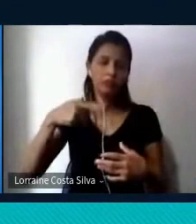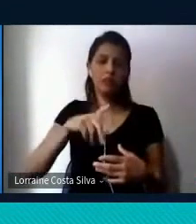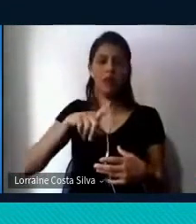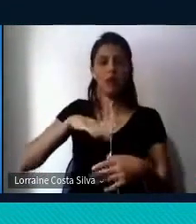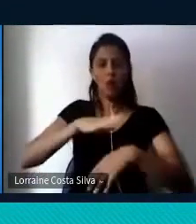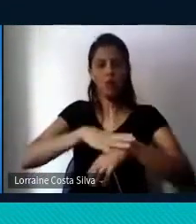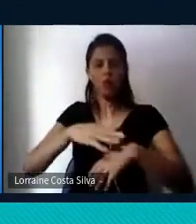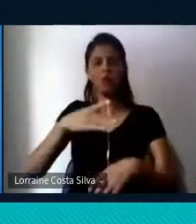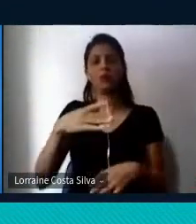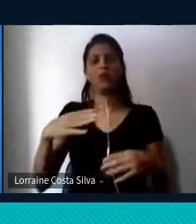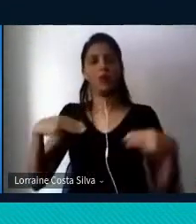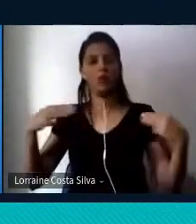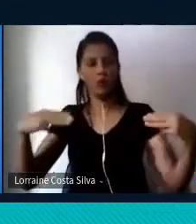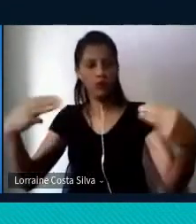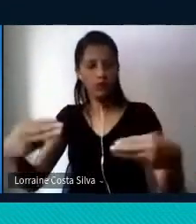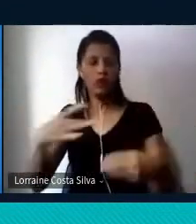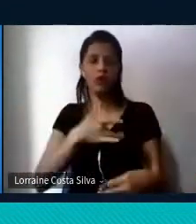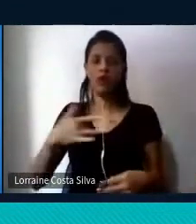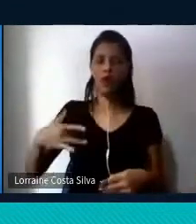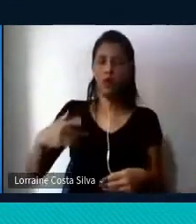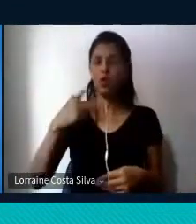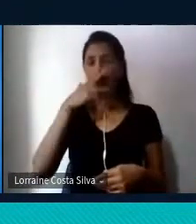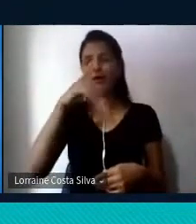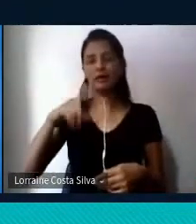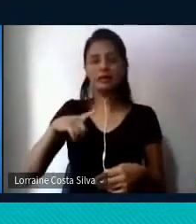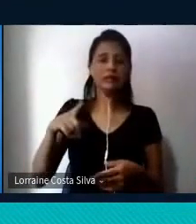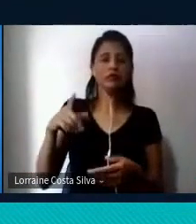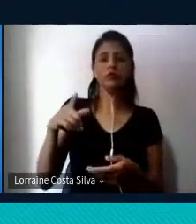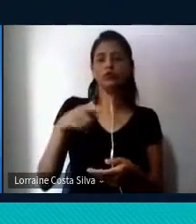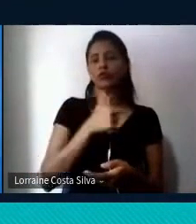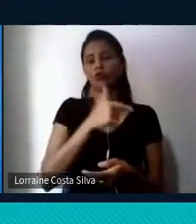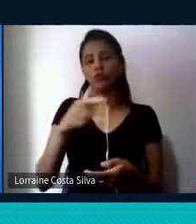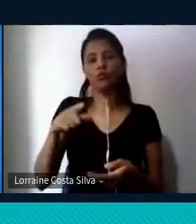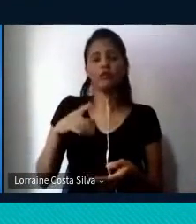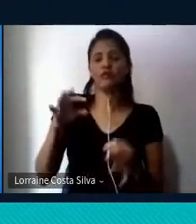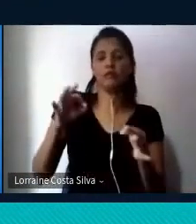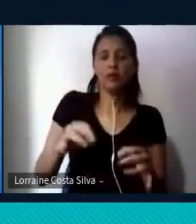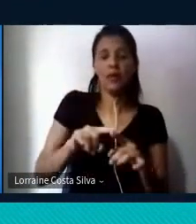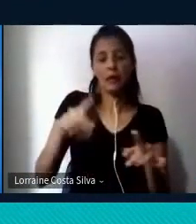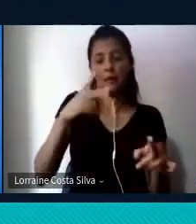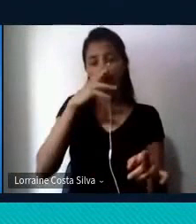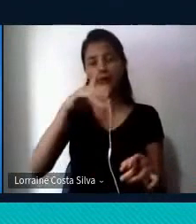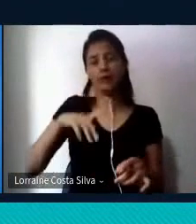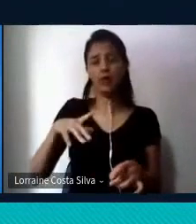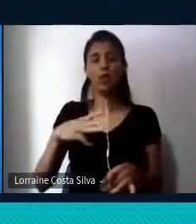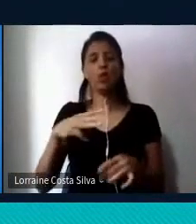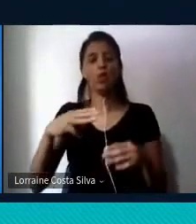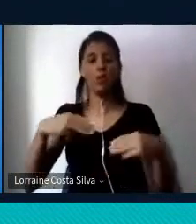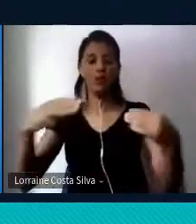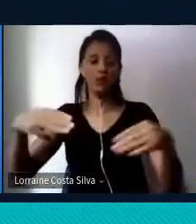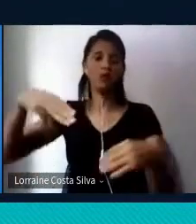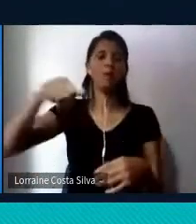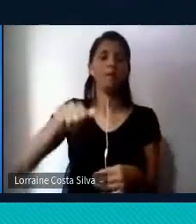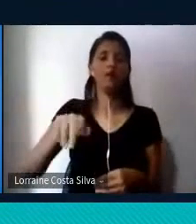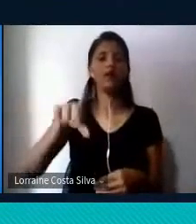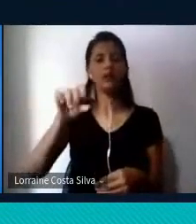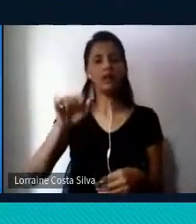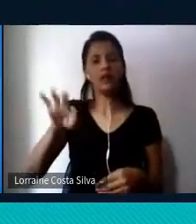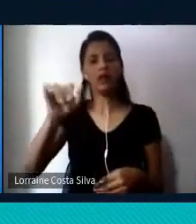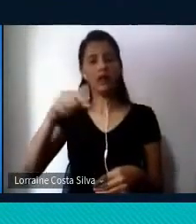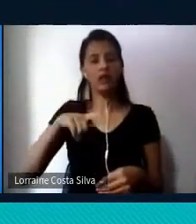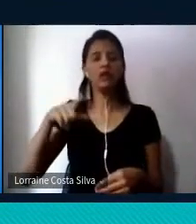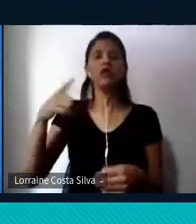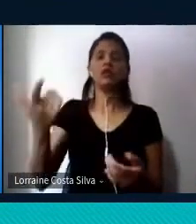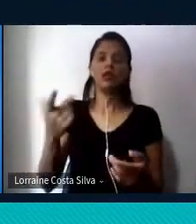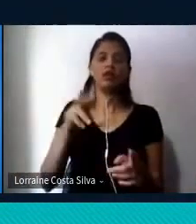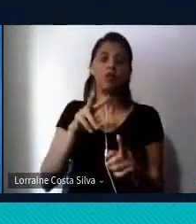Saúde ainda não estava descredibilizado, e havia uma confiança grande ainda no papel do Mandetta, enquanto ministro, e havia uma expectativa muito grande da mídia de que o